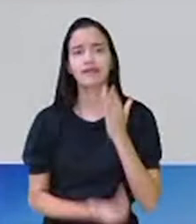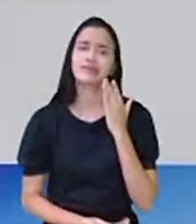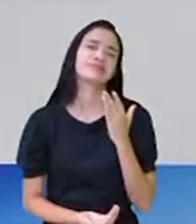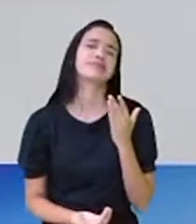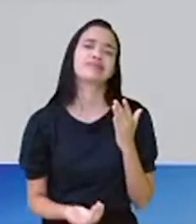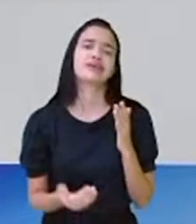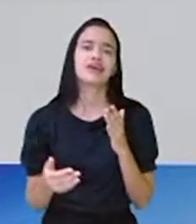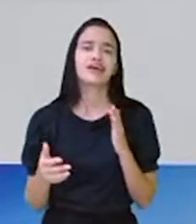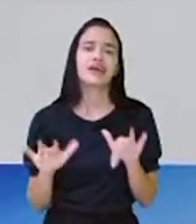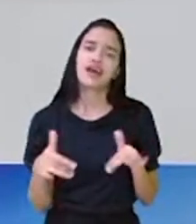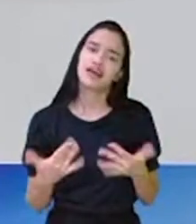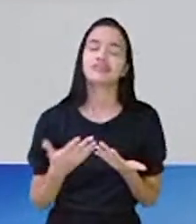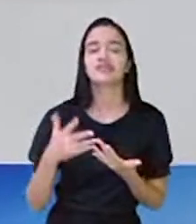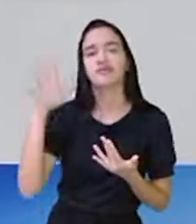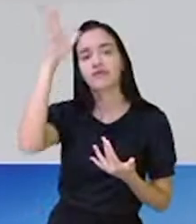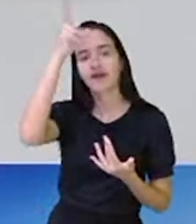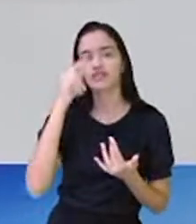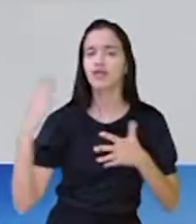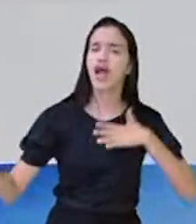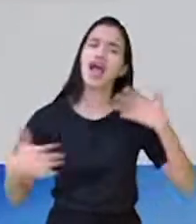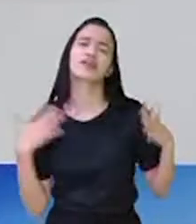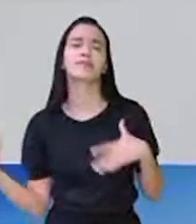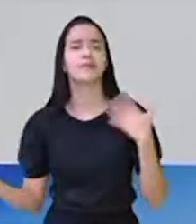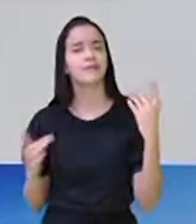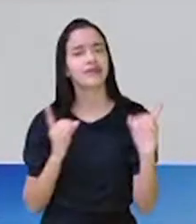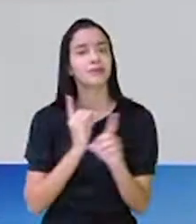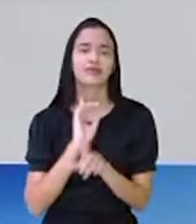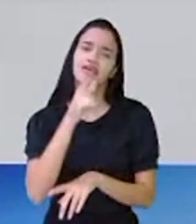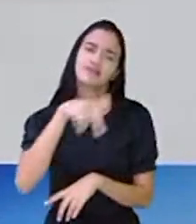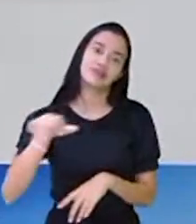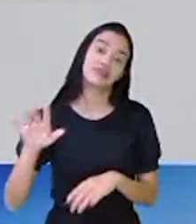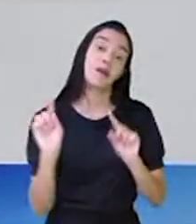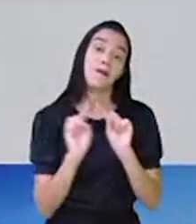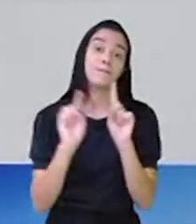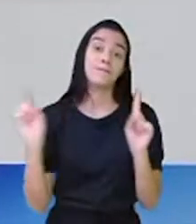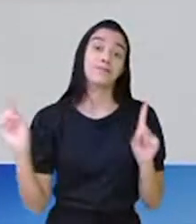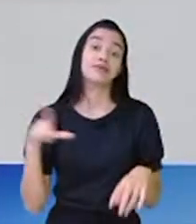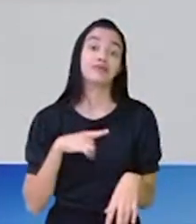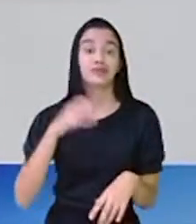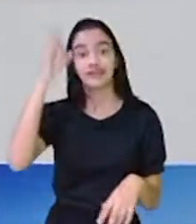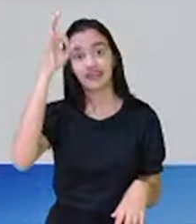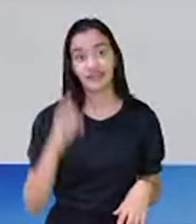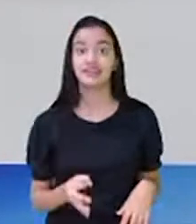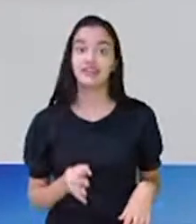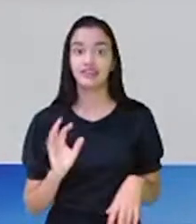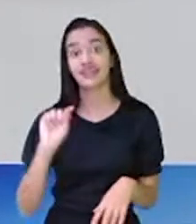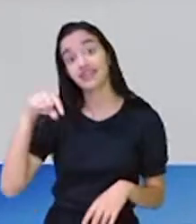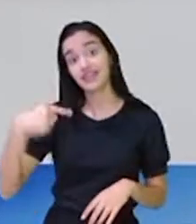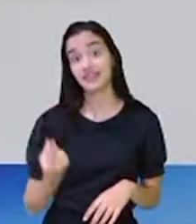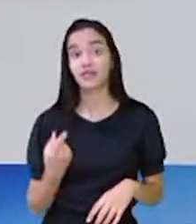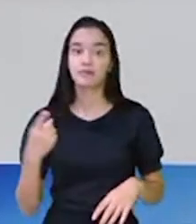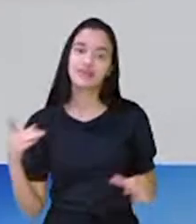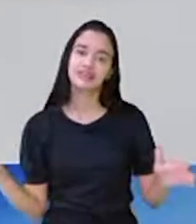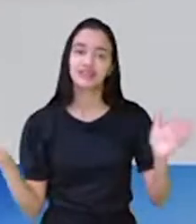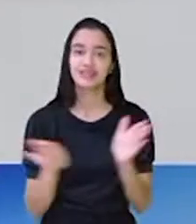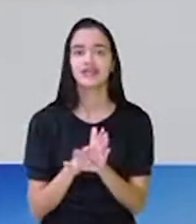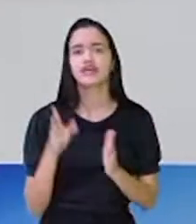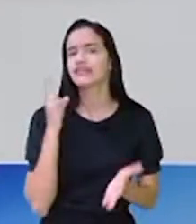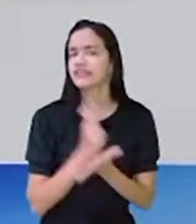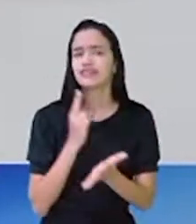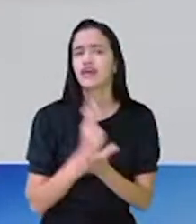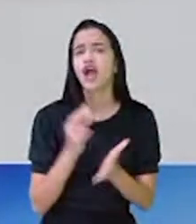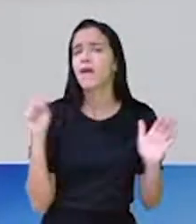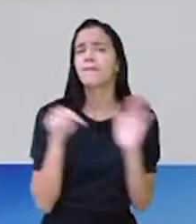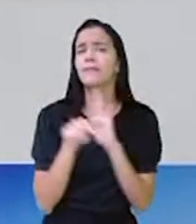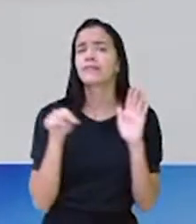veio todo animado fazer a abertura da aula para encontrar vocês. Mas, eu tenho certeza, professora Cátia, que daqui a pouco eles chegam e sempre chegam